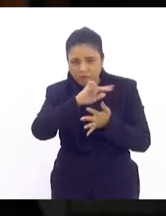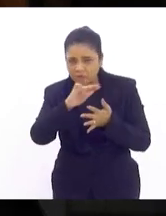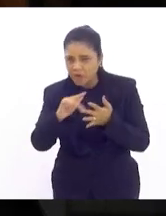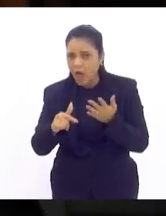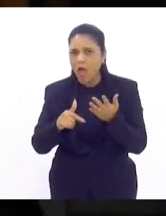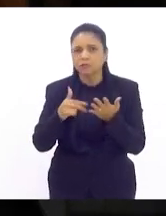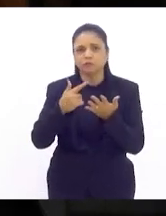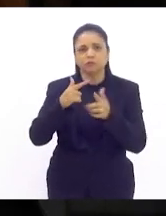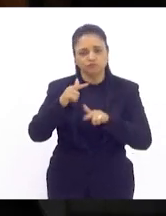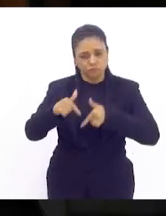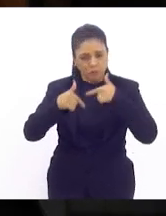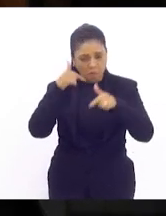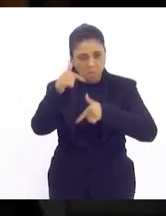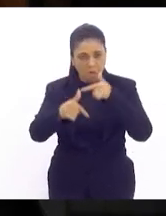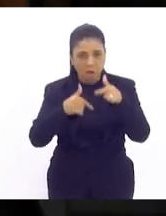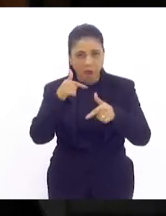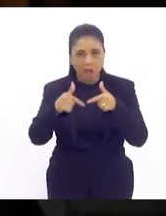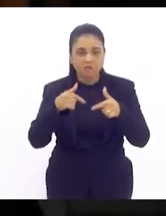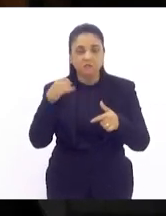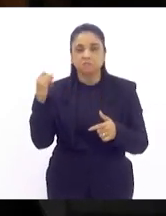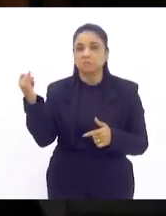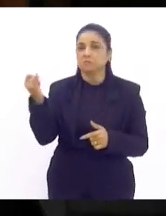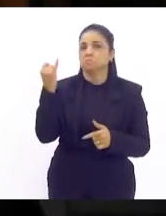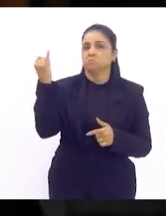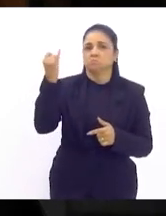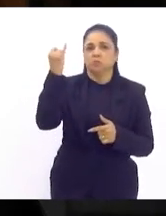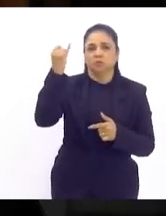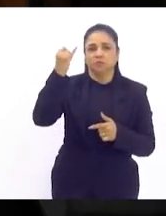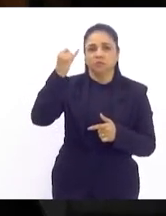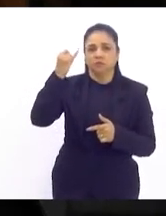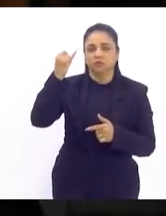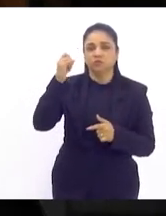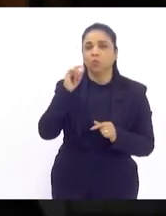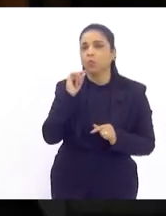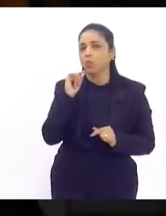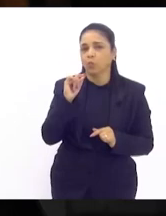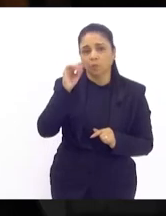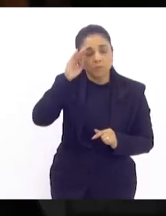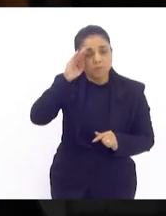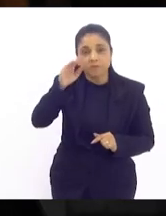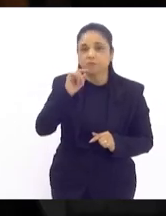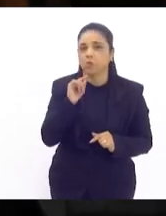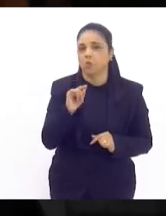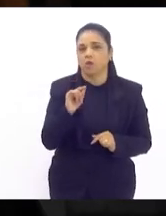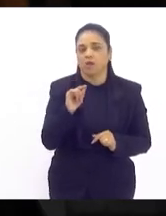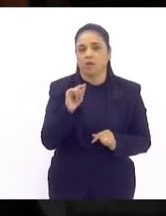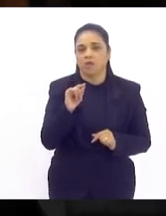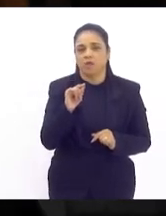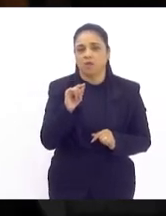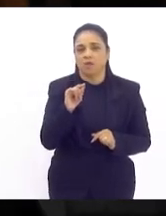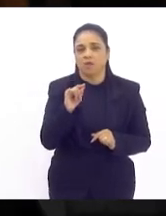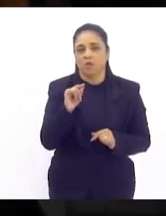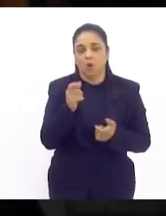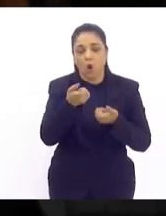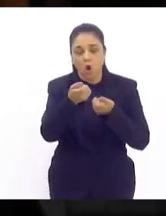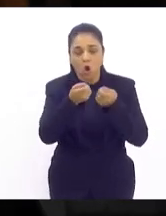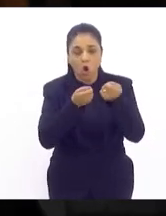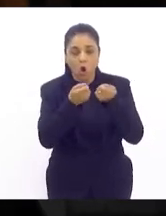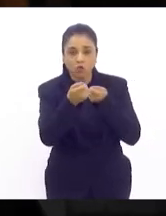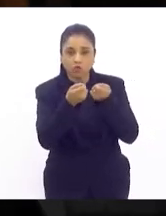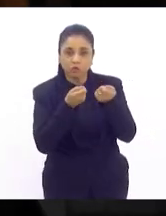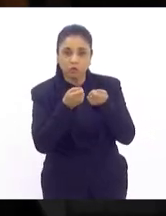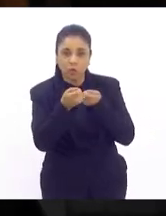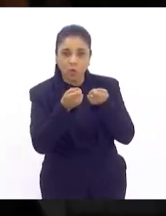a mais importante delas é realmente fazer o controle externo